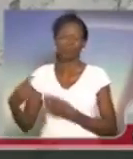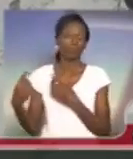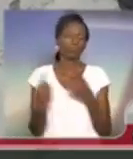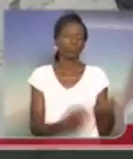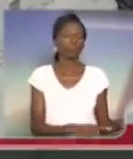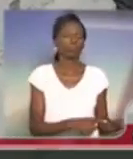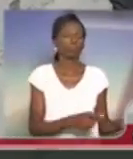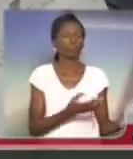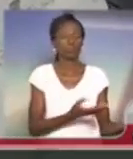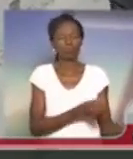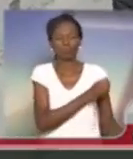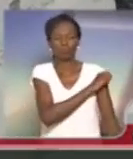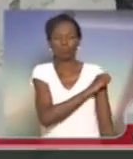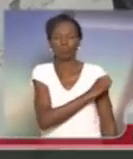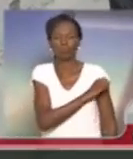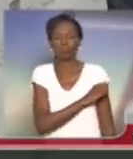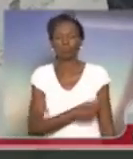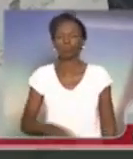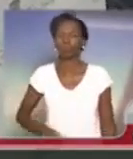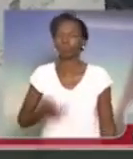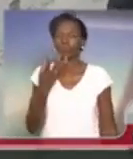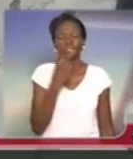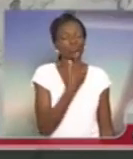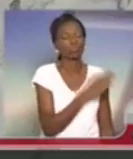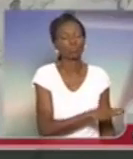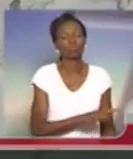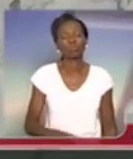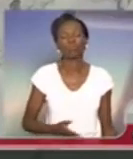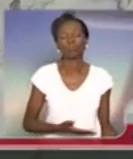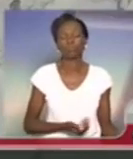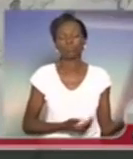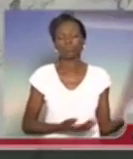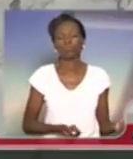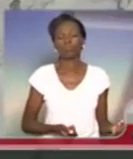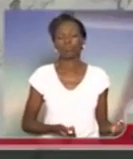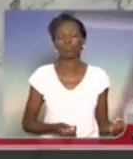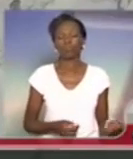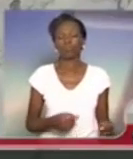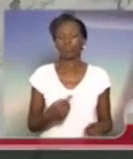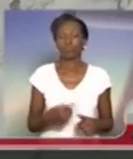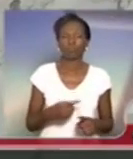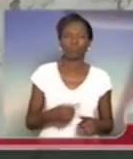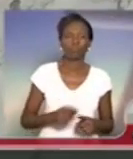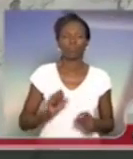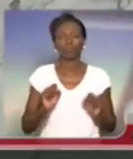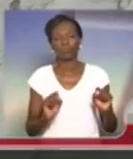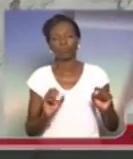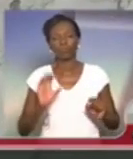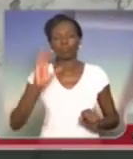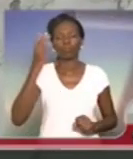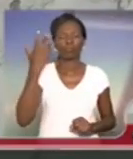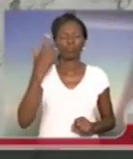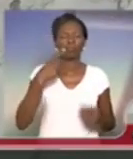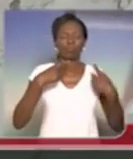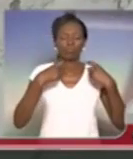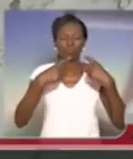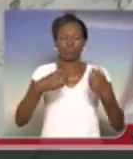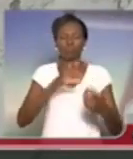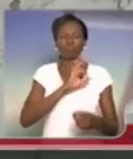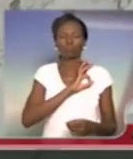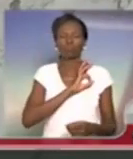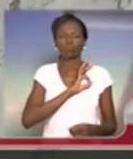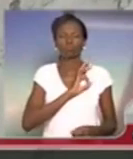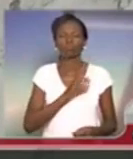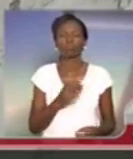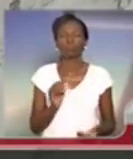adolescentes. Vão me dirigir para lá, porque pode ter violência, pode ter violência policial, pessoas machucadas, por